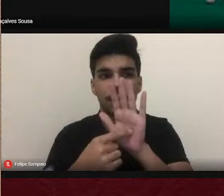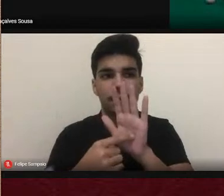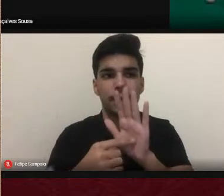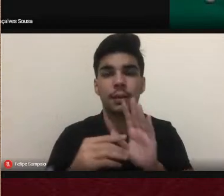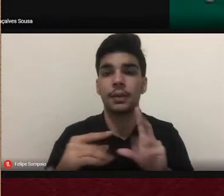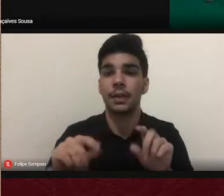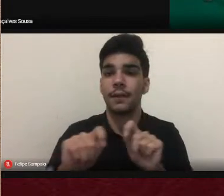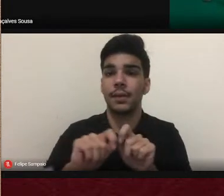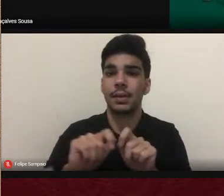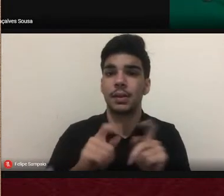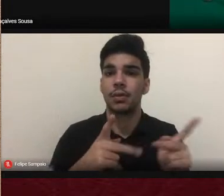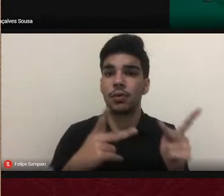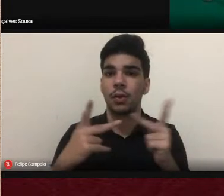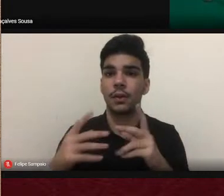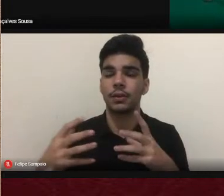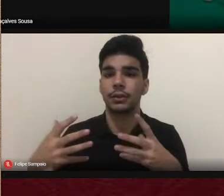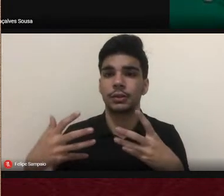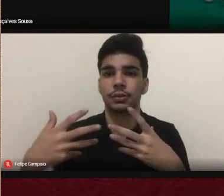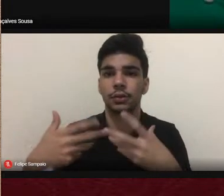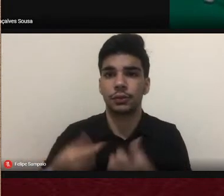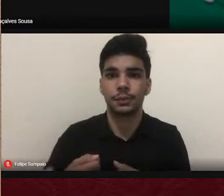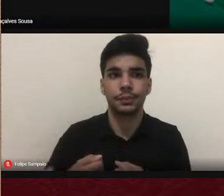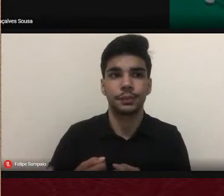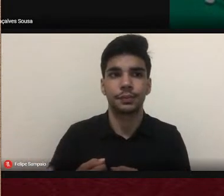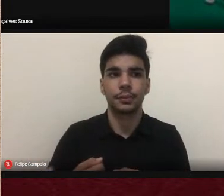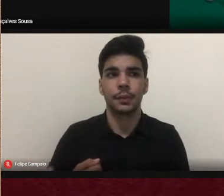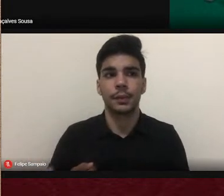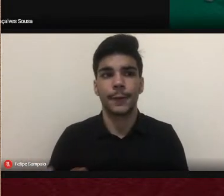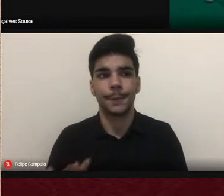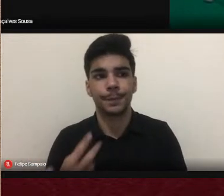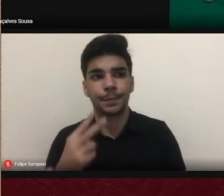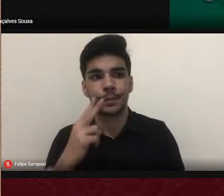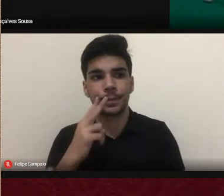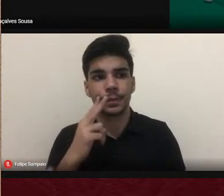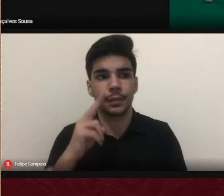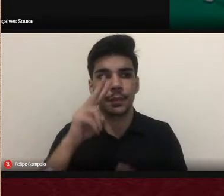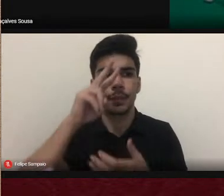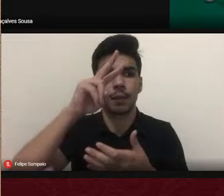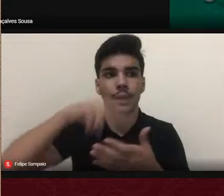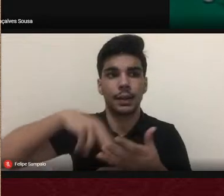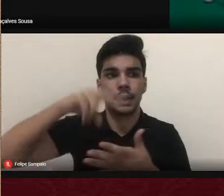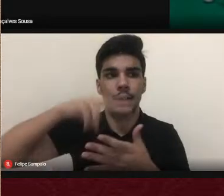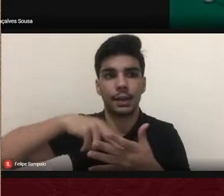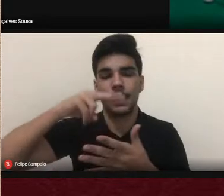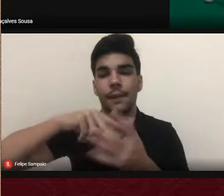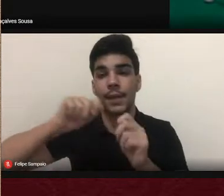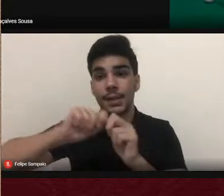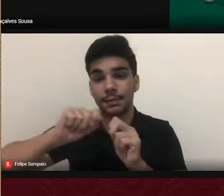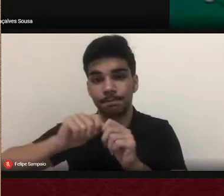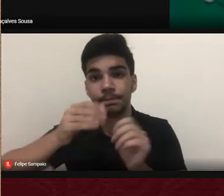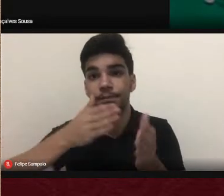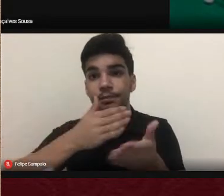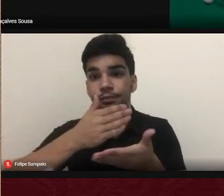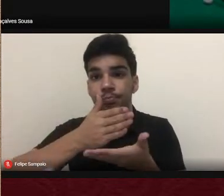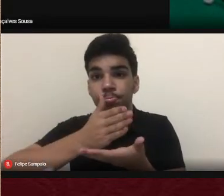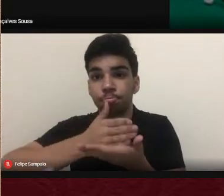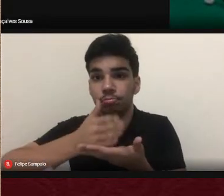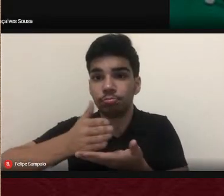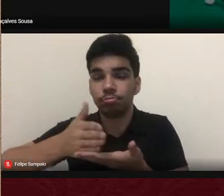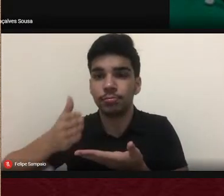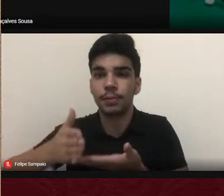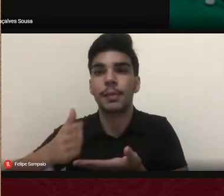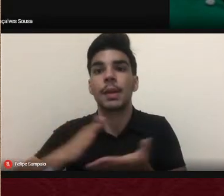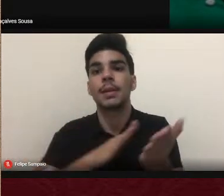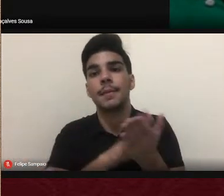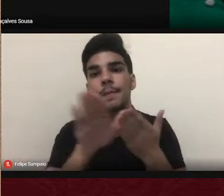todos a vir compreender e ler sobre a parte de como trabalhar os impressos como que é percebido